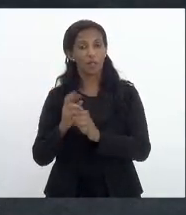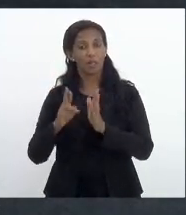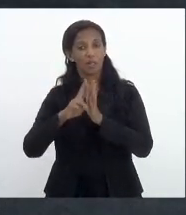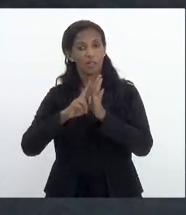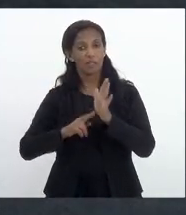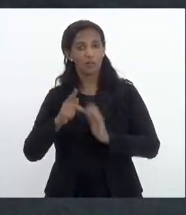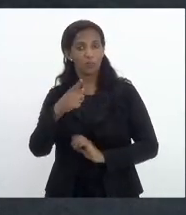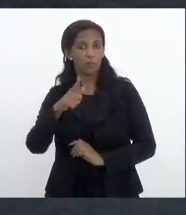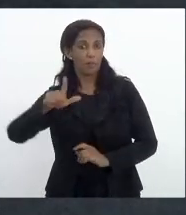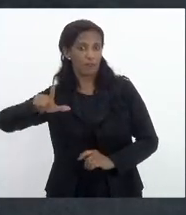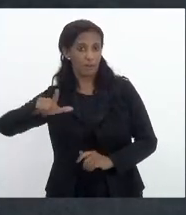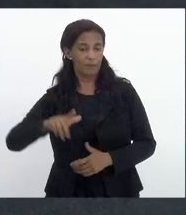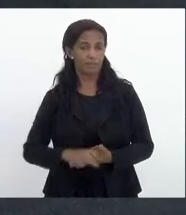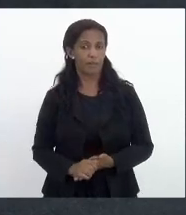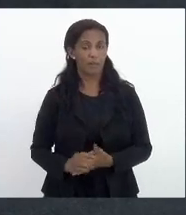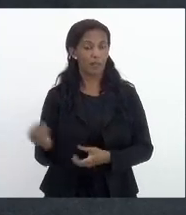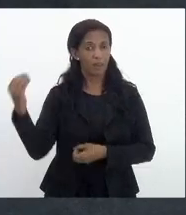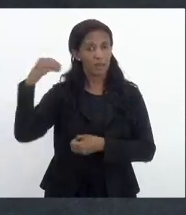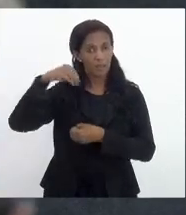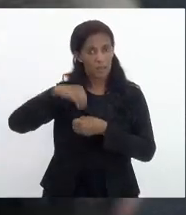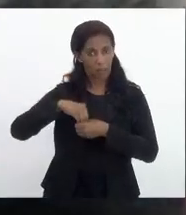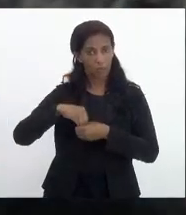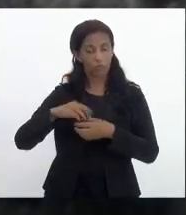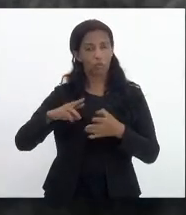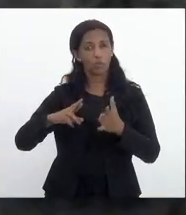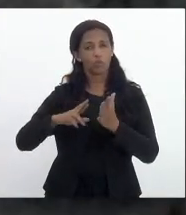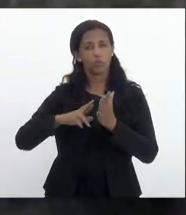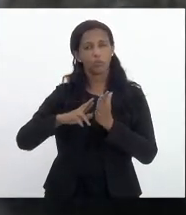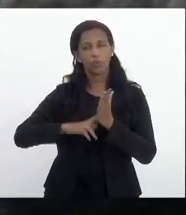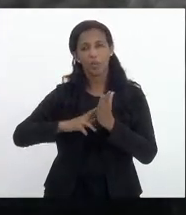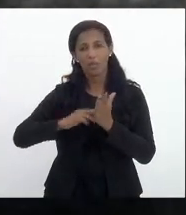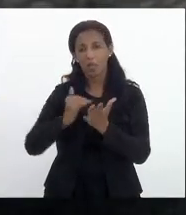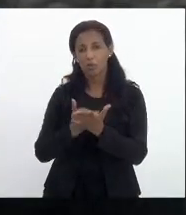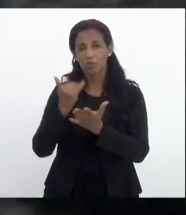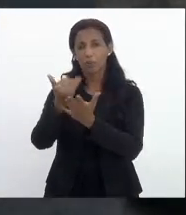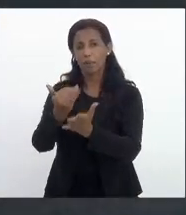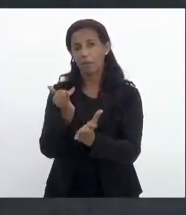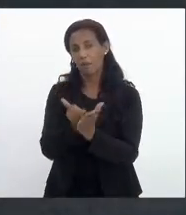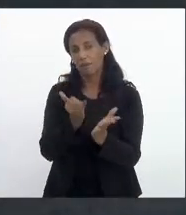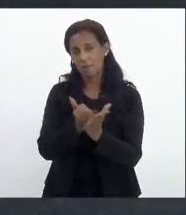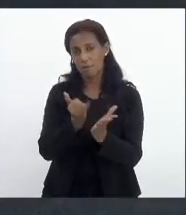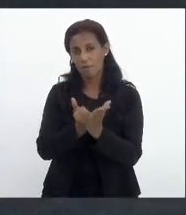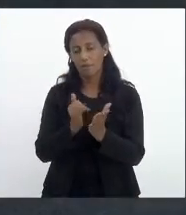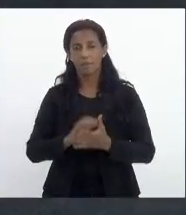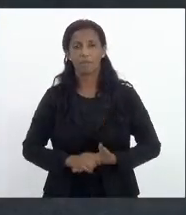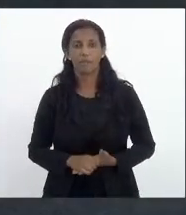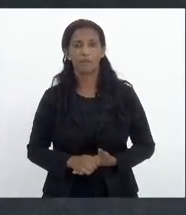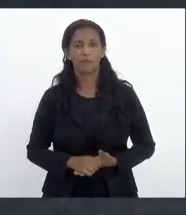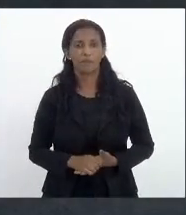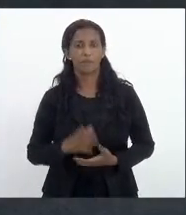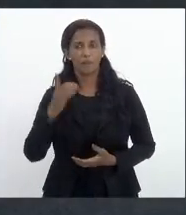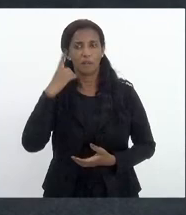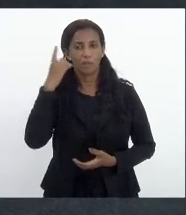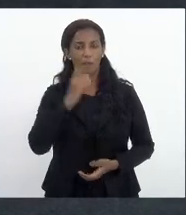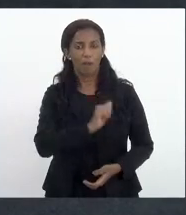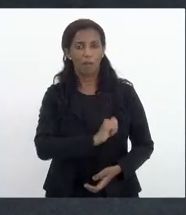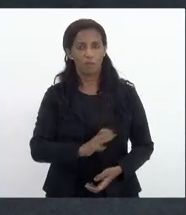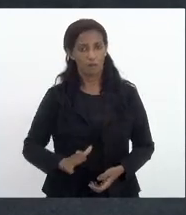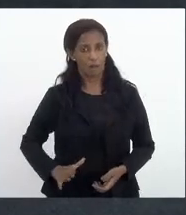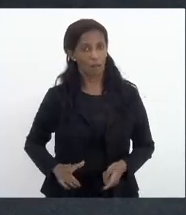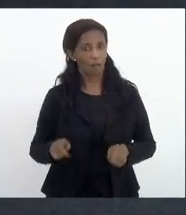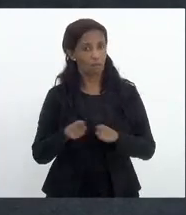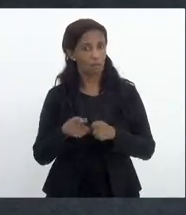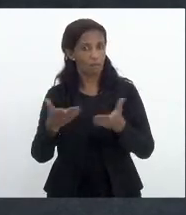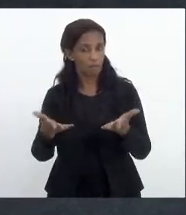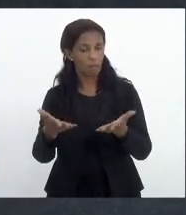deputado Valdeck dentro do critério de aumentar a receita que o deputado André Siliano inclusive